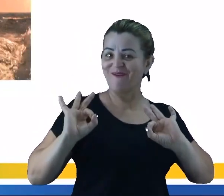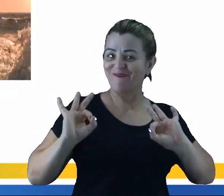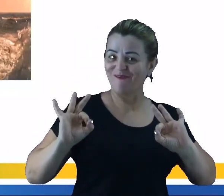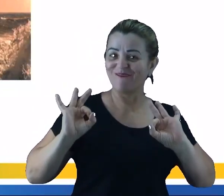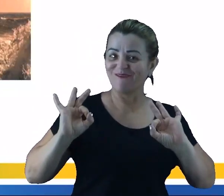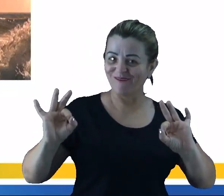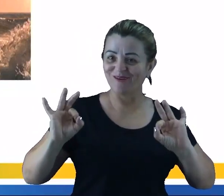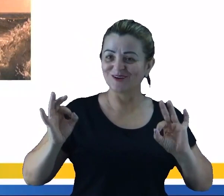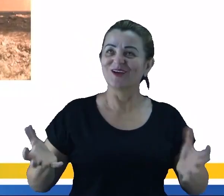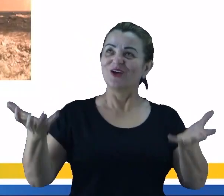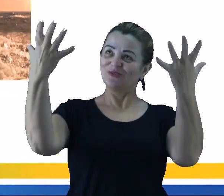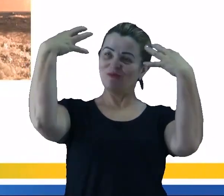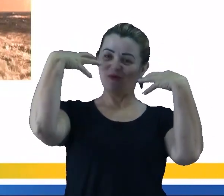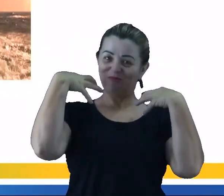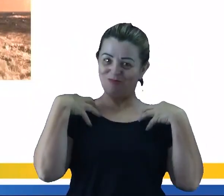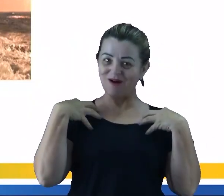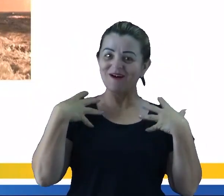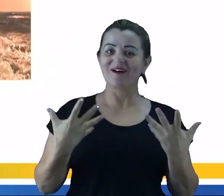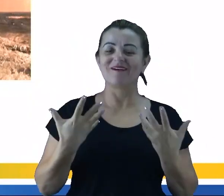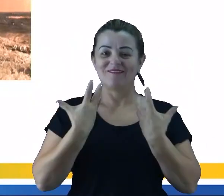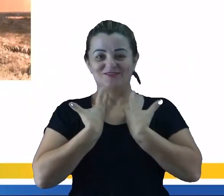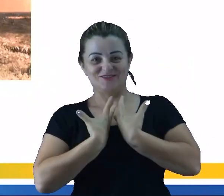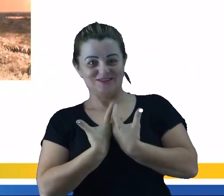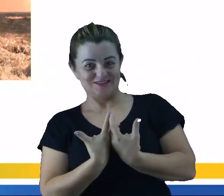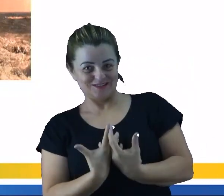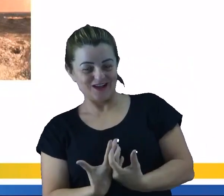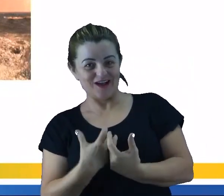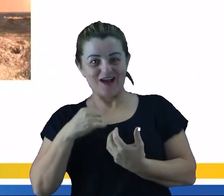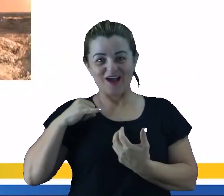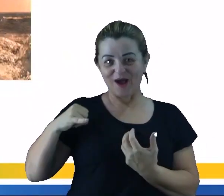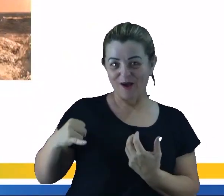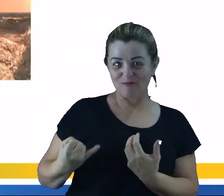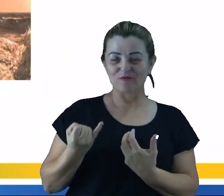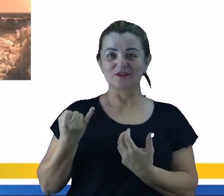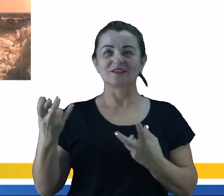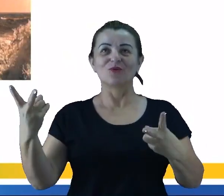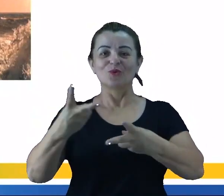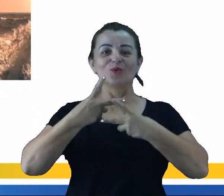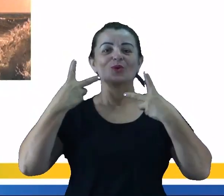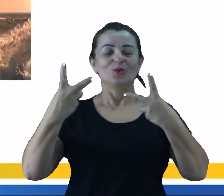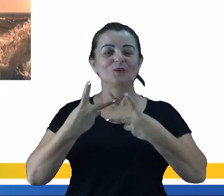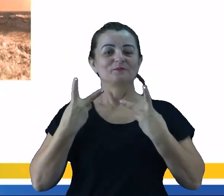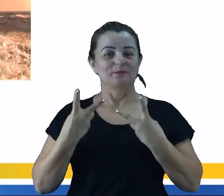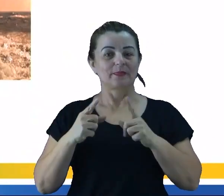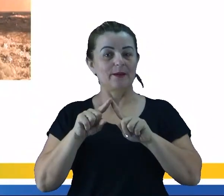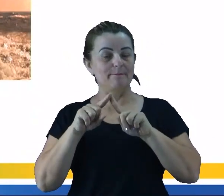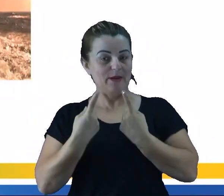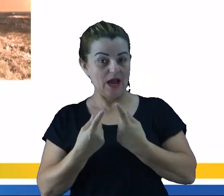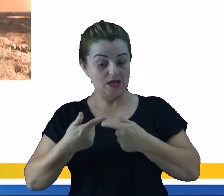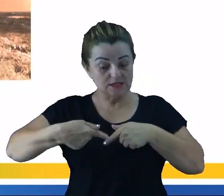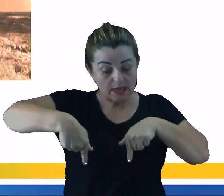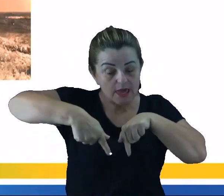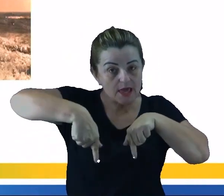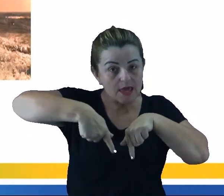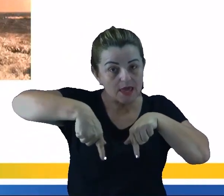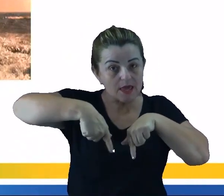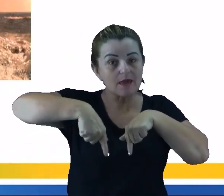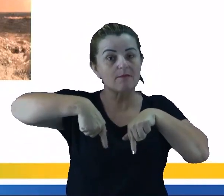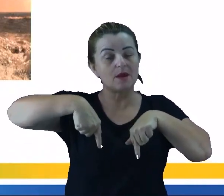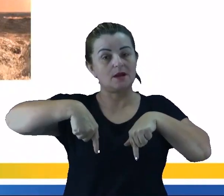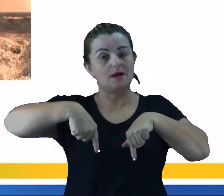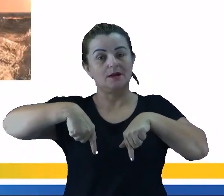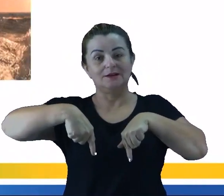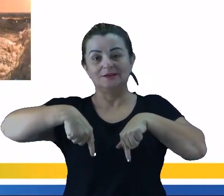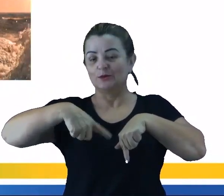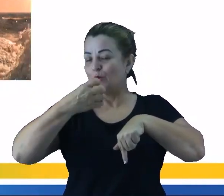ir lá, tomar um banho, né, descansar, aproveitar ali um tempo, mas quimicamente, né, industrialmente